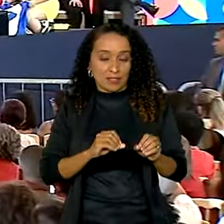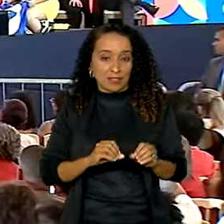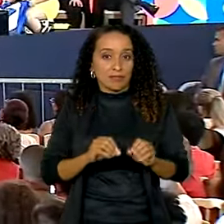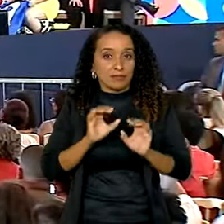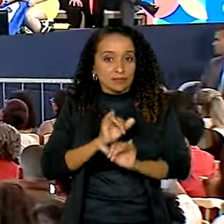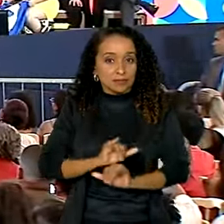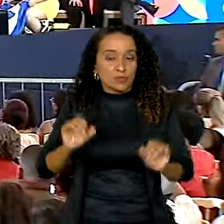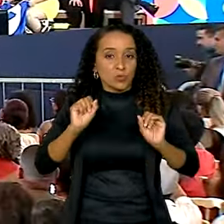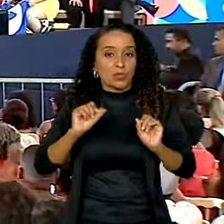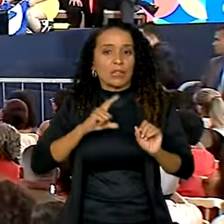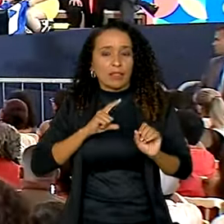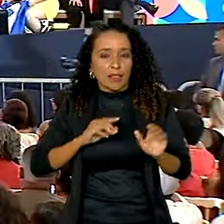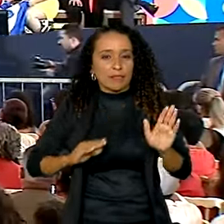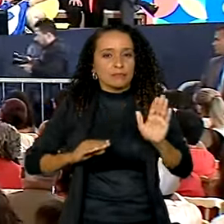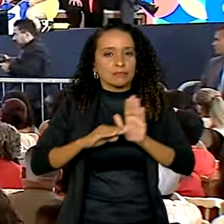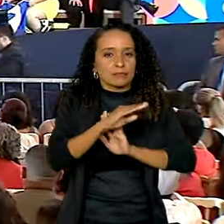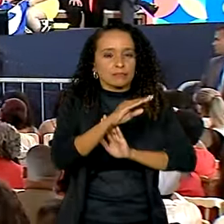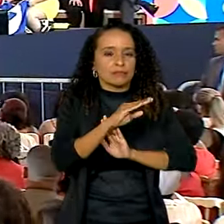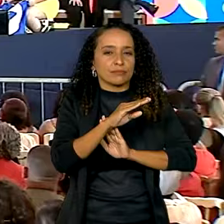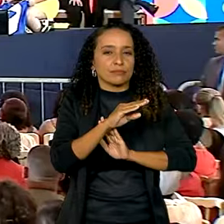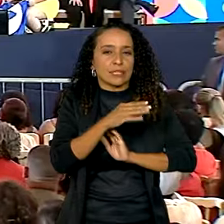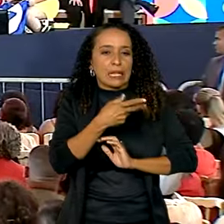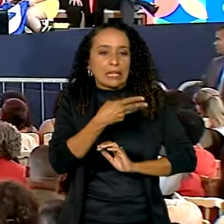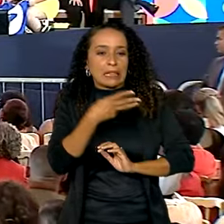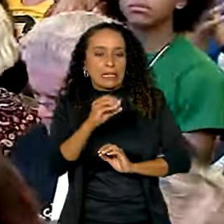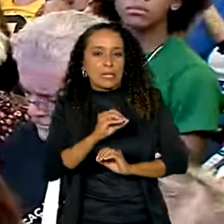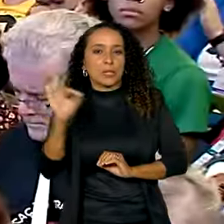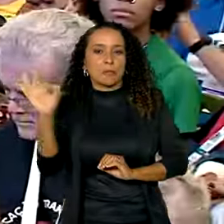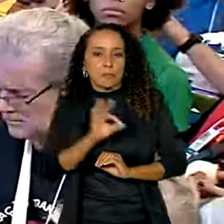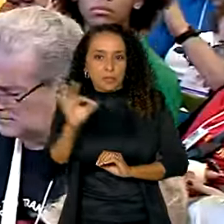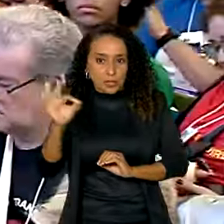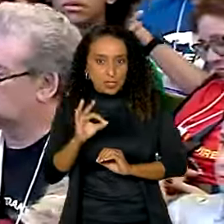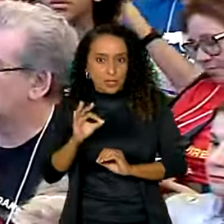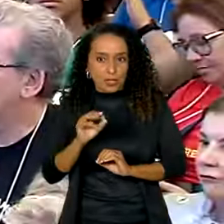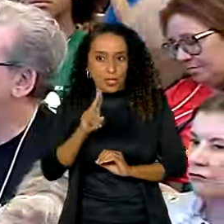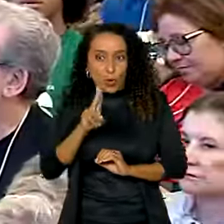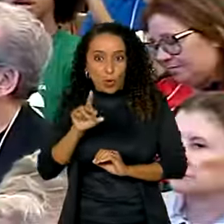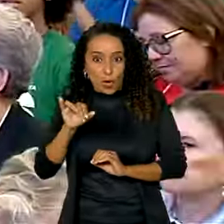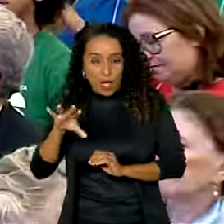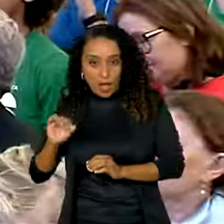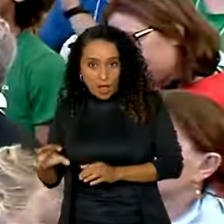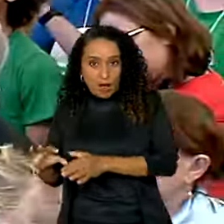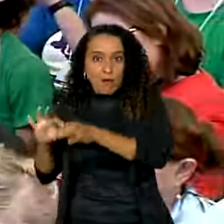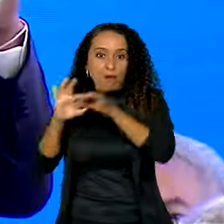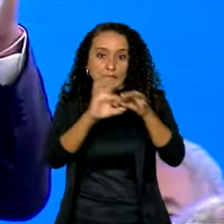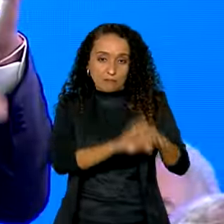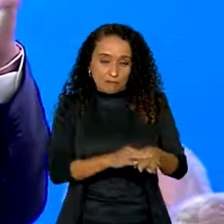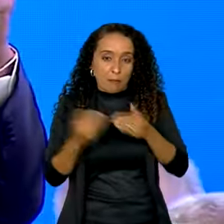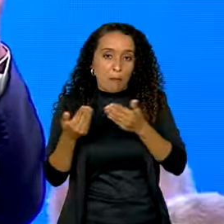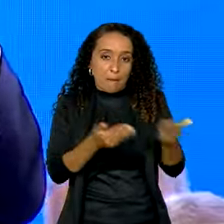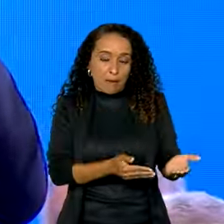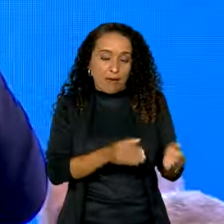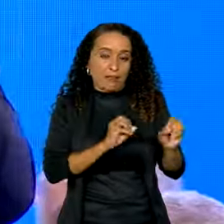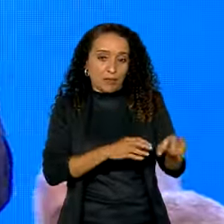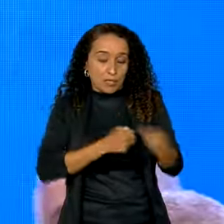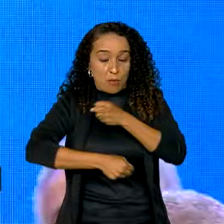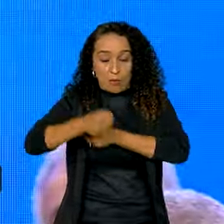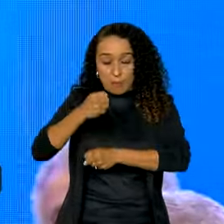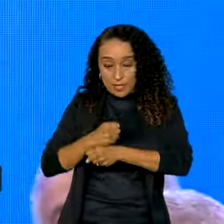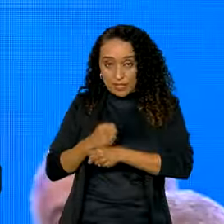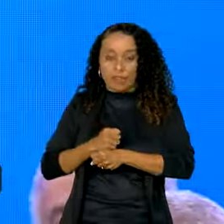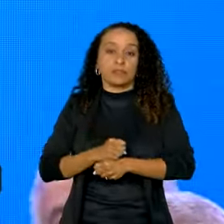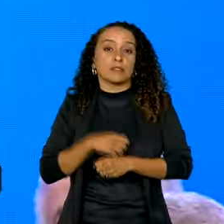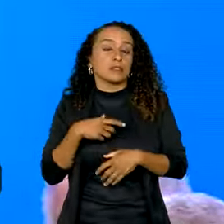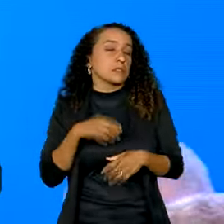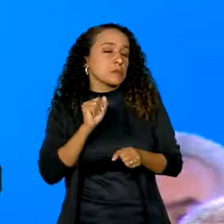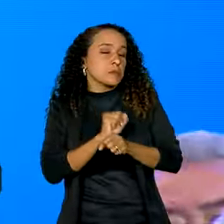um aumento de 30% nos repasses da União para a educação no ano passado. Segundo ele, que se